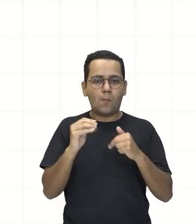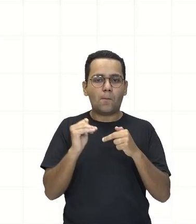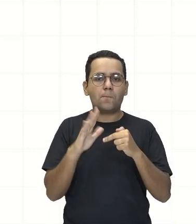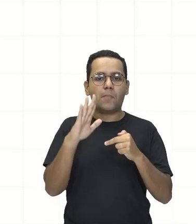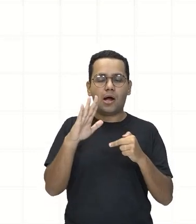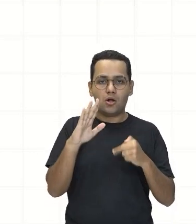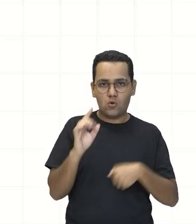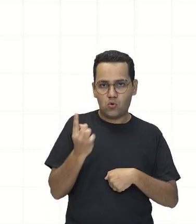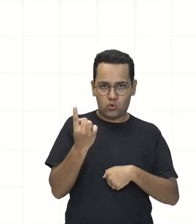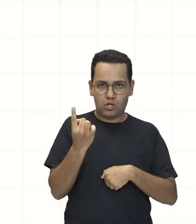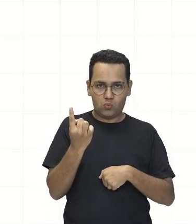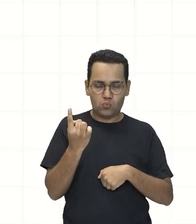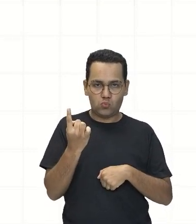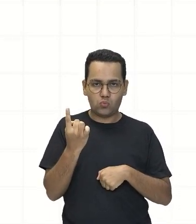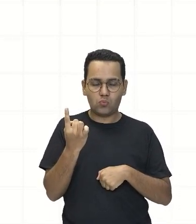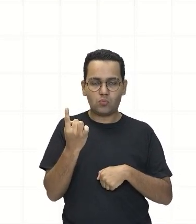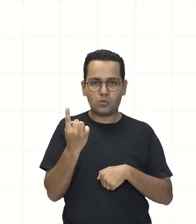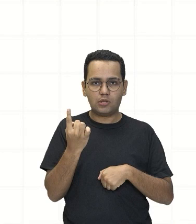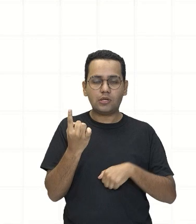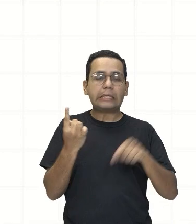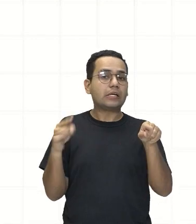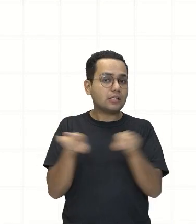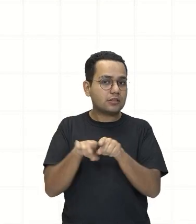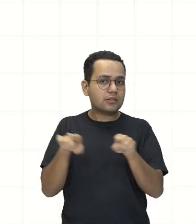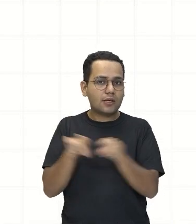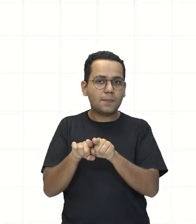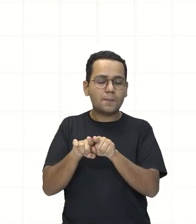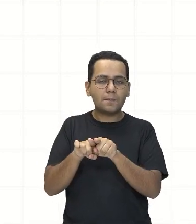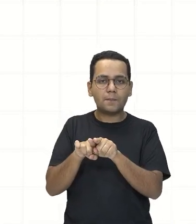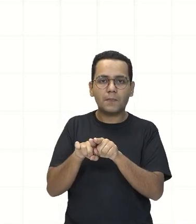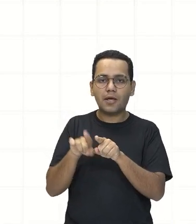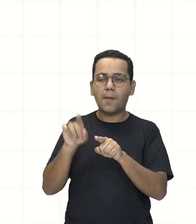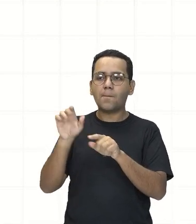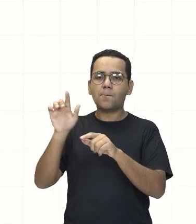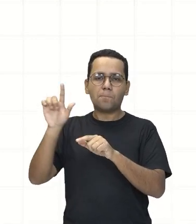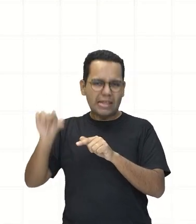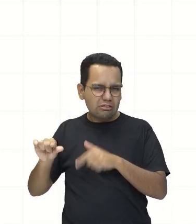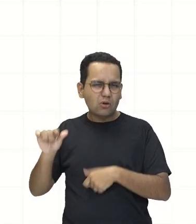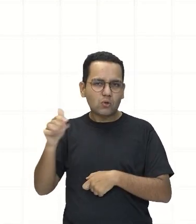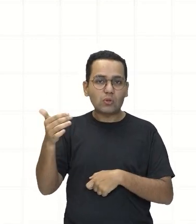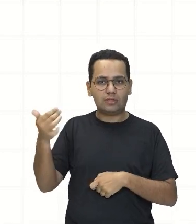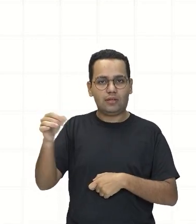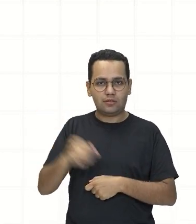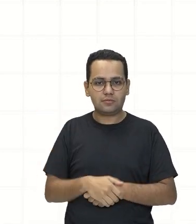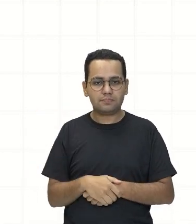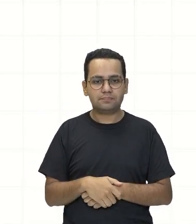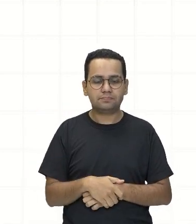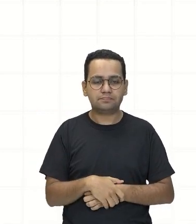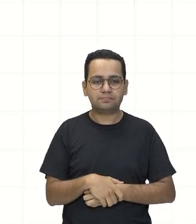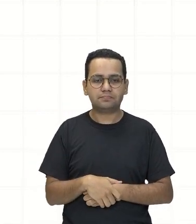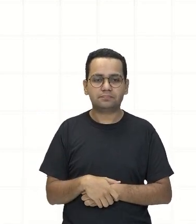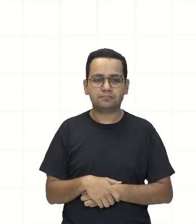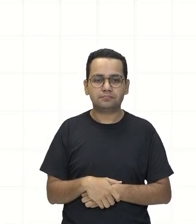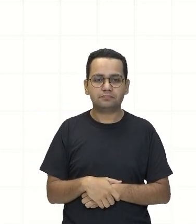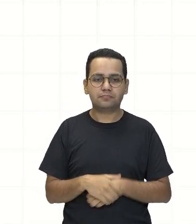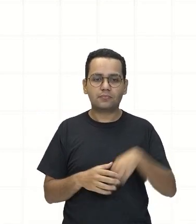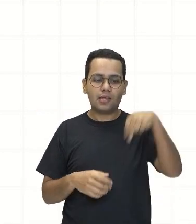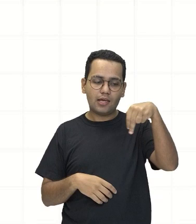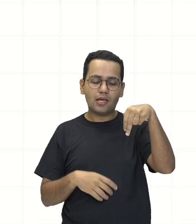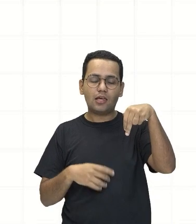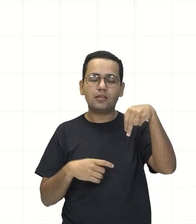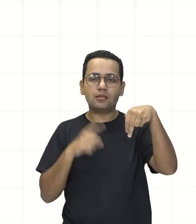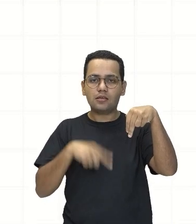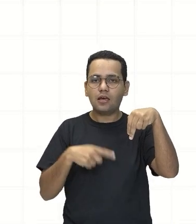menor que 10 E N é um número inteiro Ou seja, se N é um número inteiro